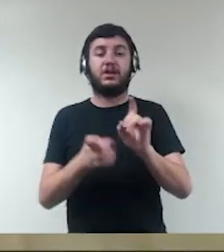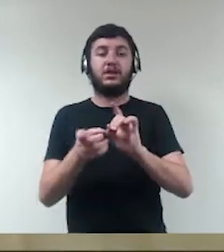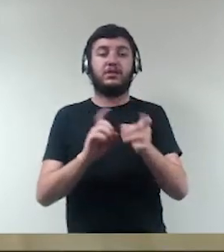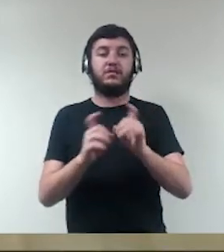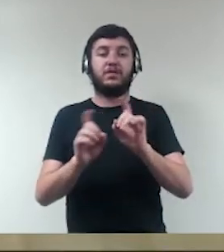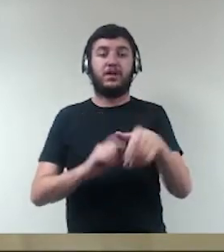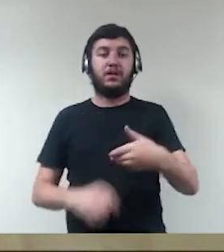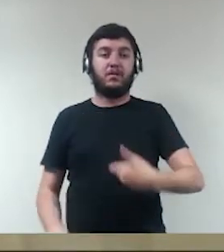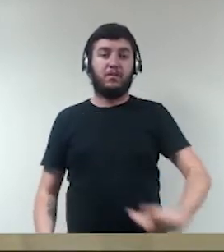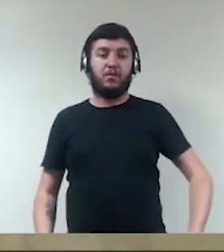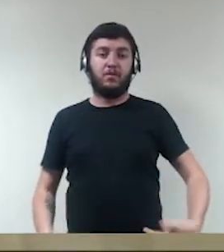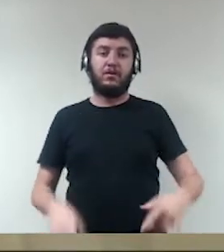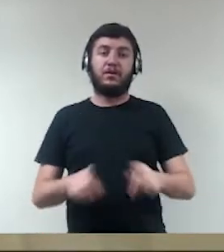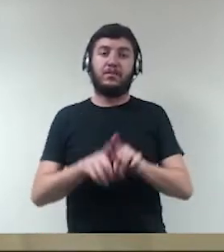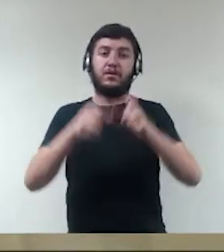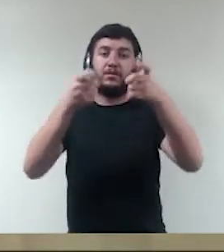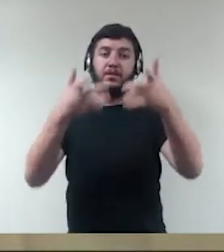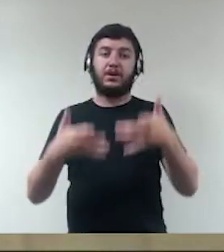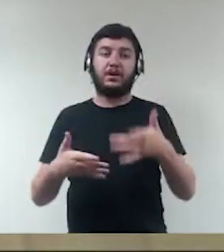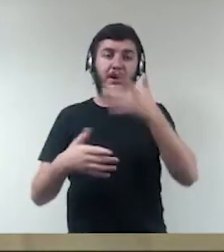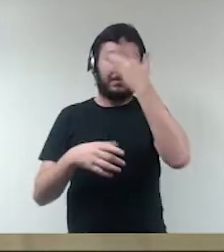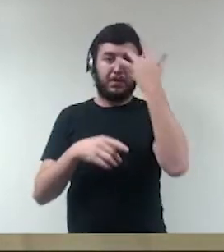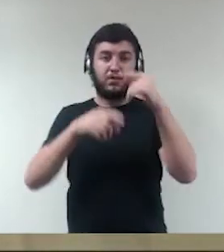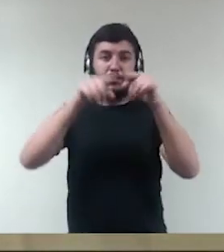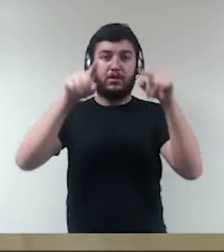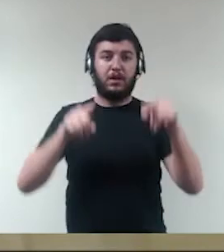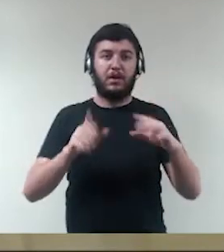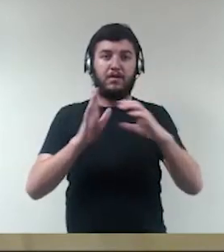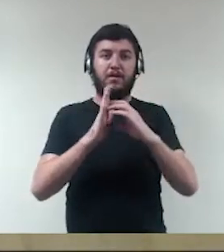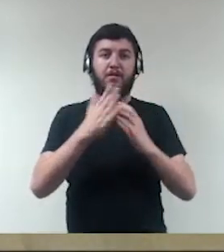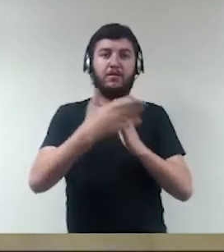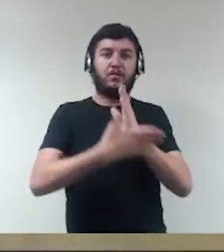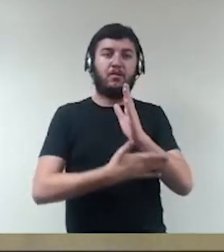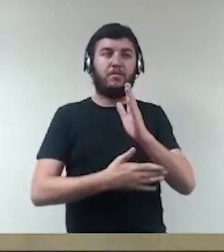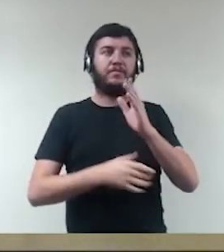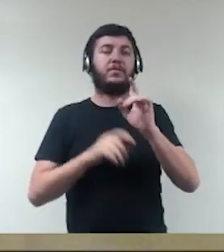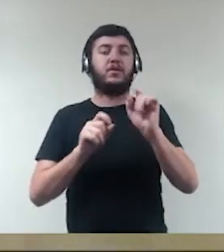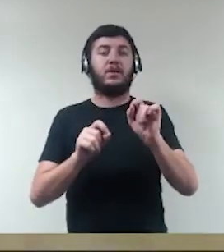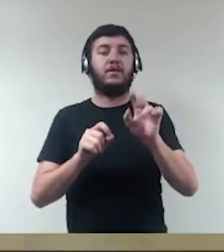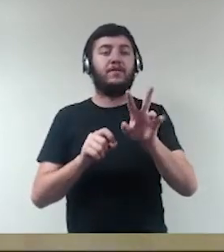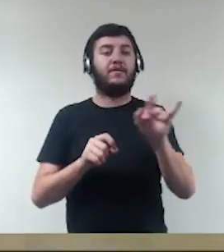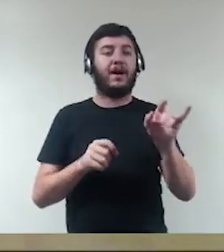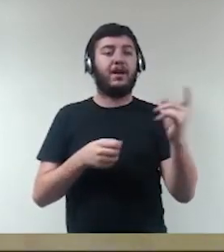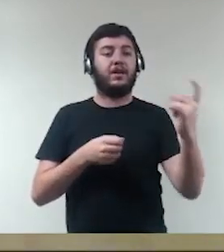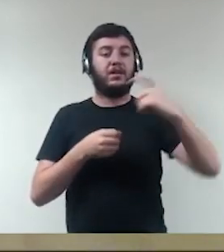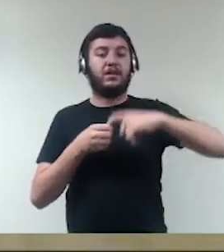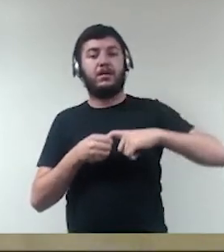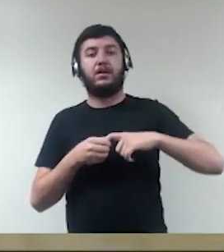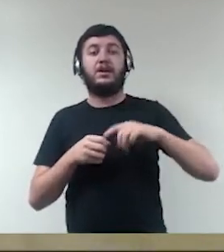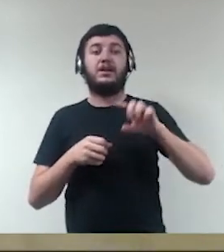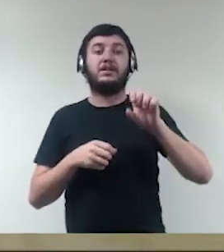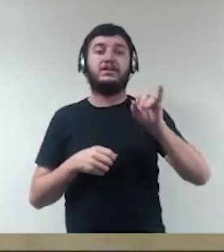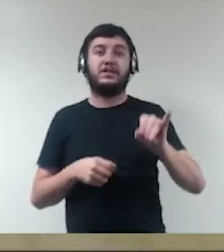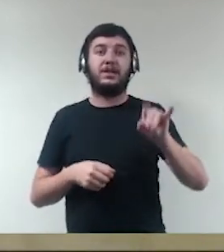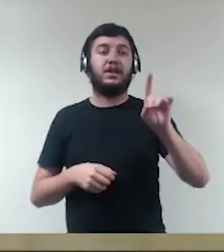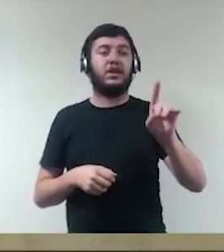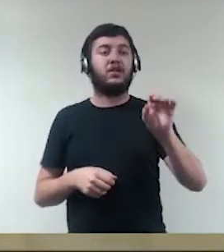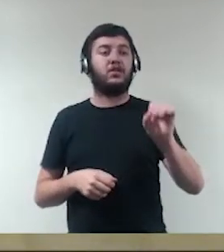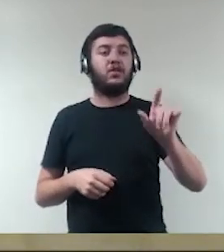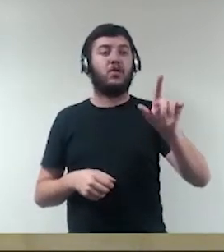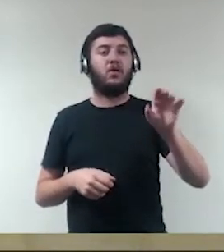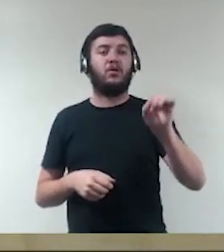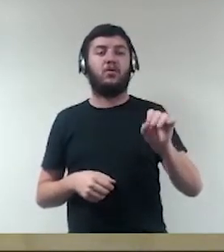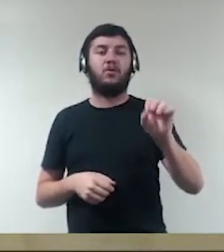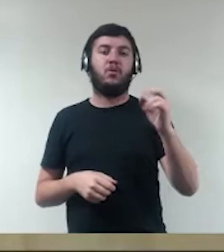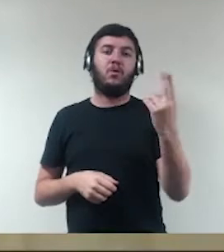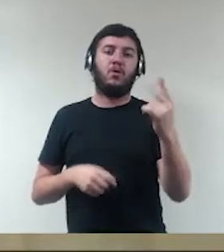o servidor só pode ser acionado por ação regressiva de ressarcimento em caso de dólar ou culpa do servidor pelo